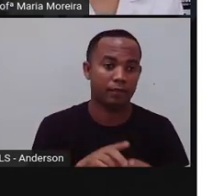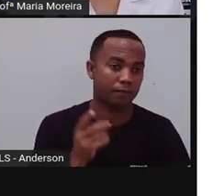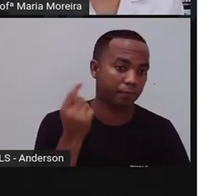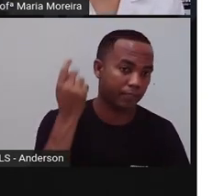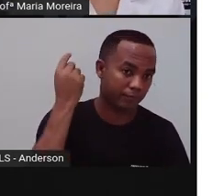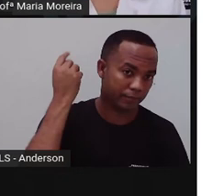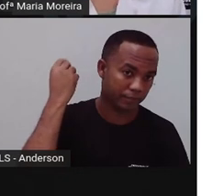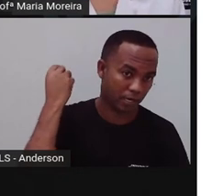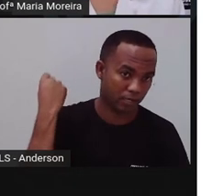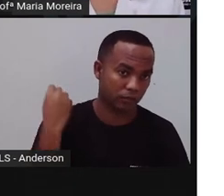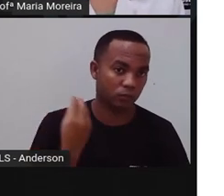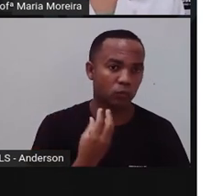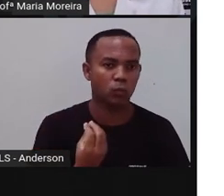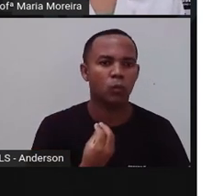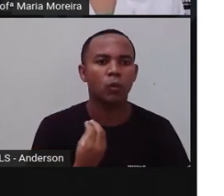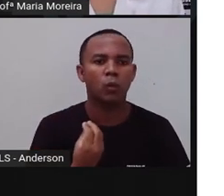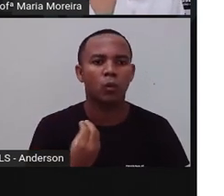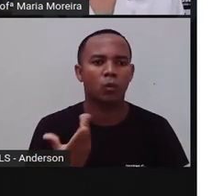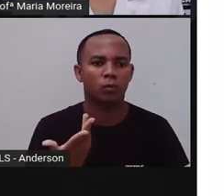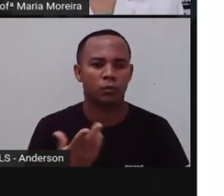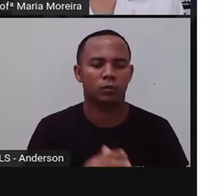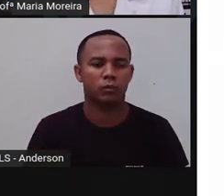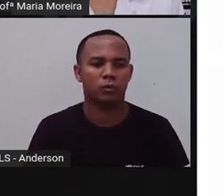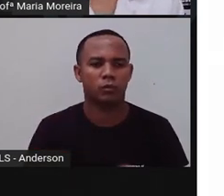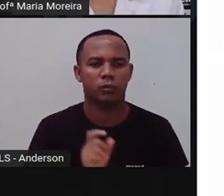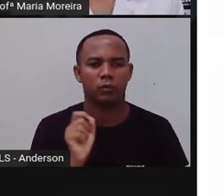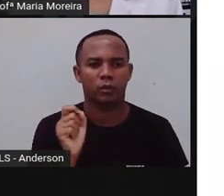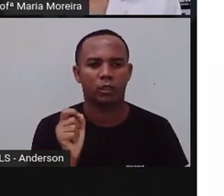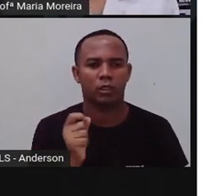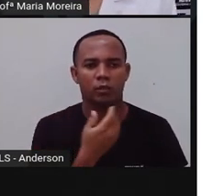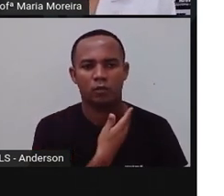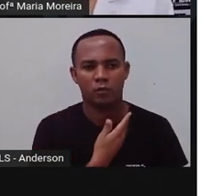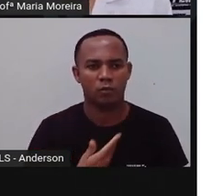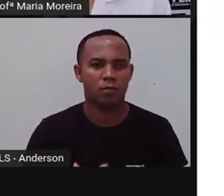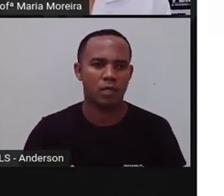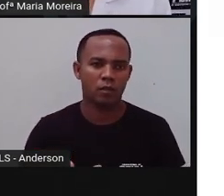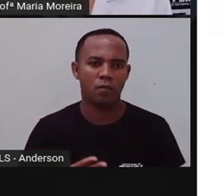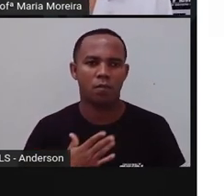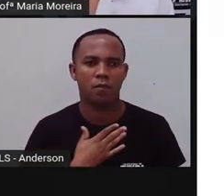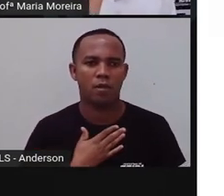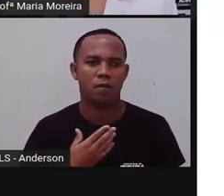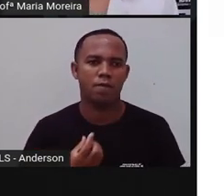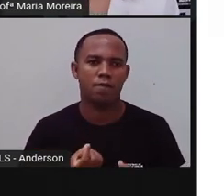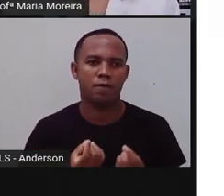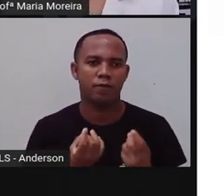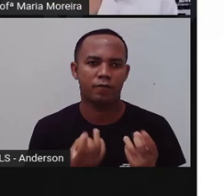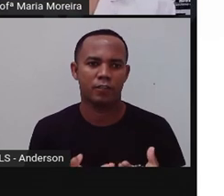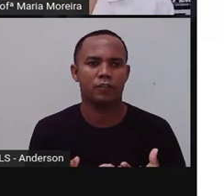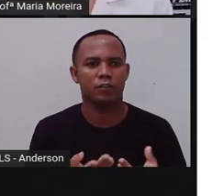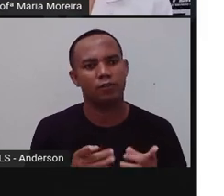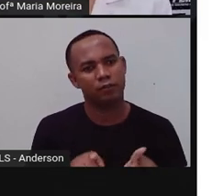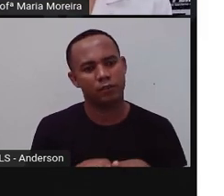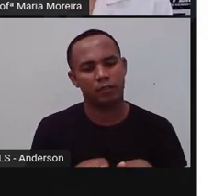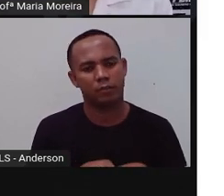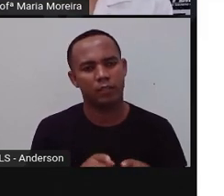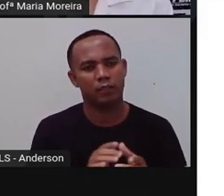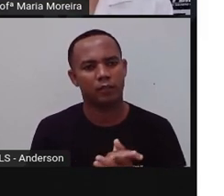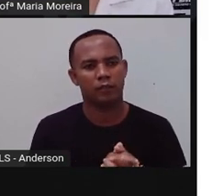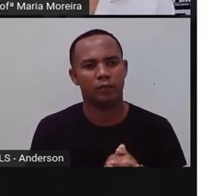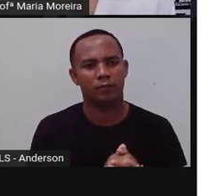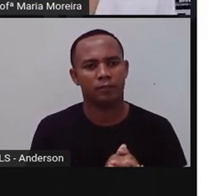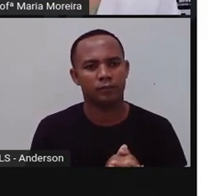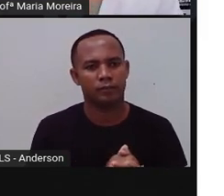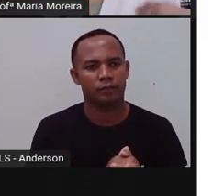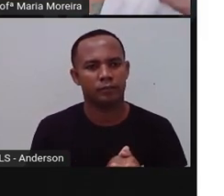governo. Eram um bem público. E elas foram vendidas. E a partir do momento que elas foram vendidas,